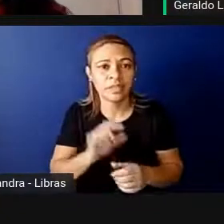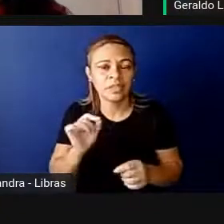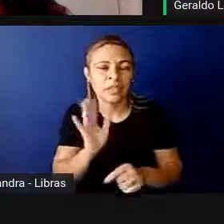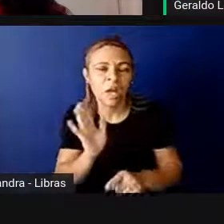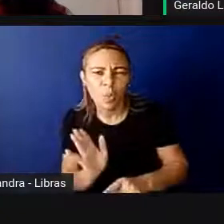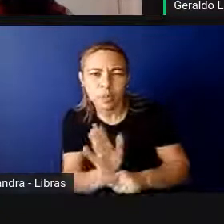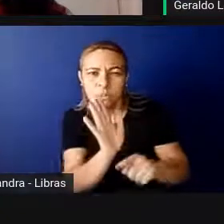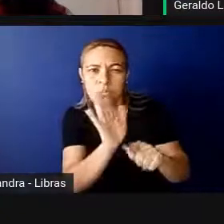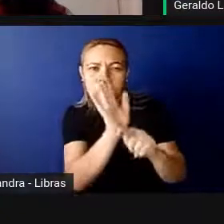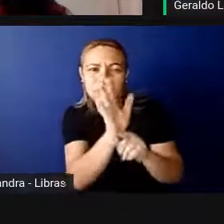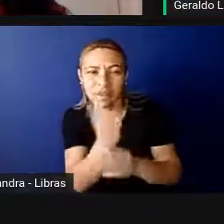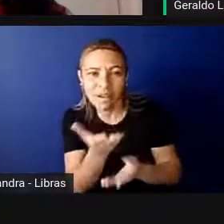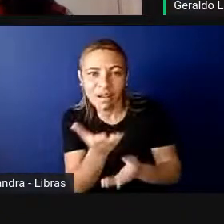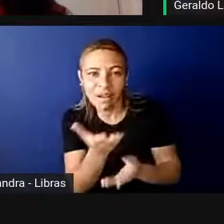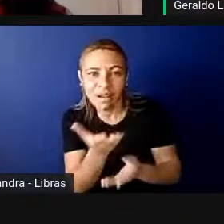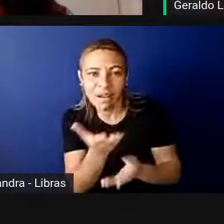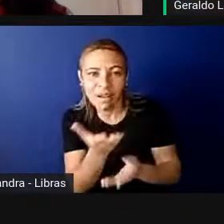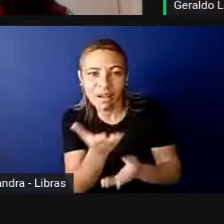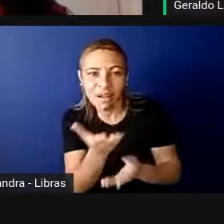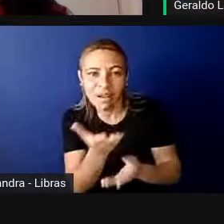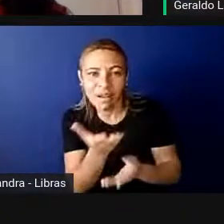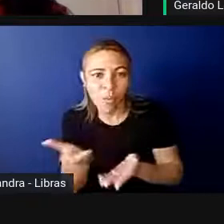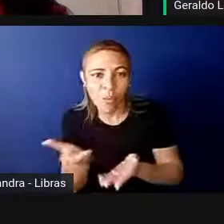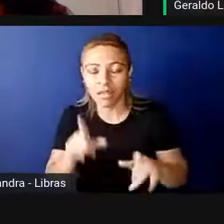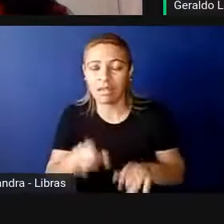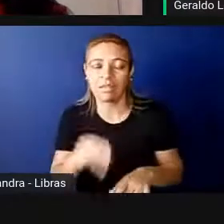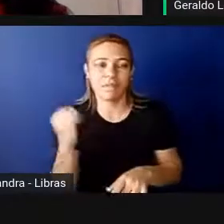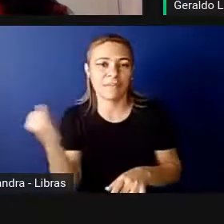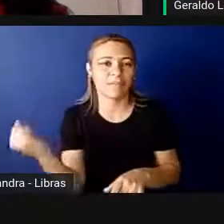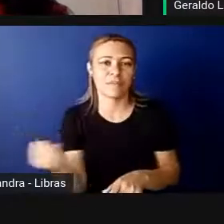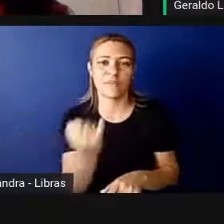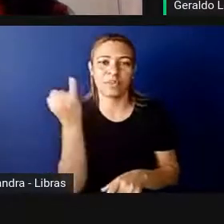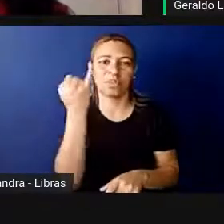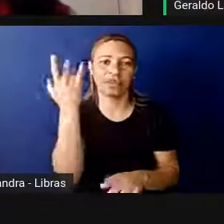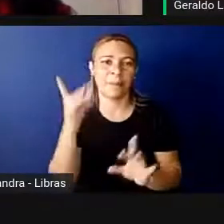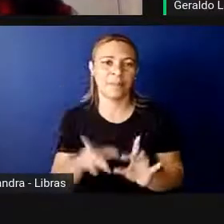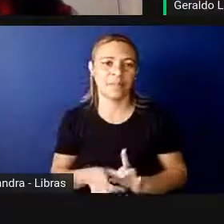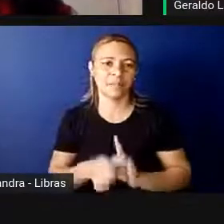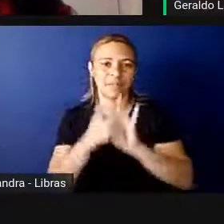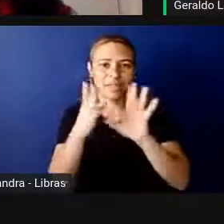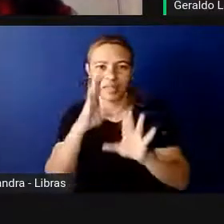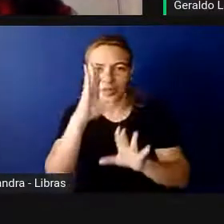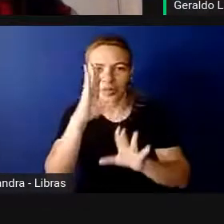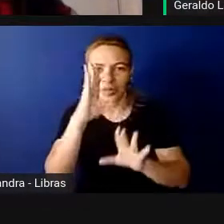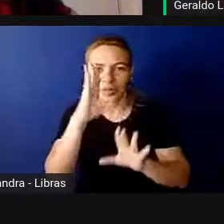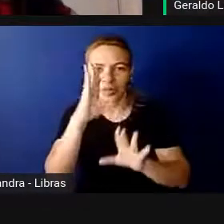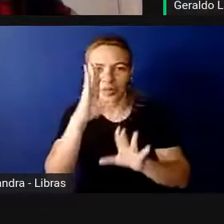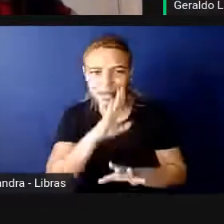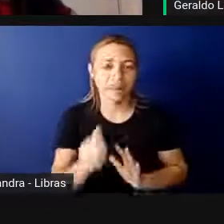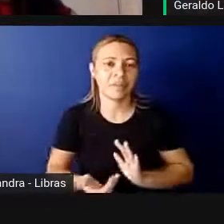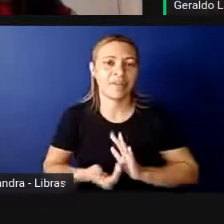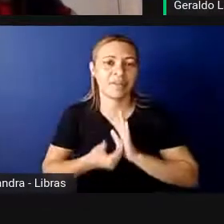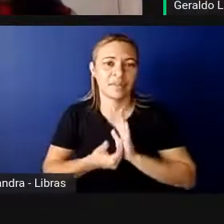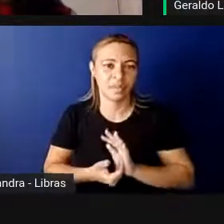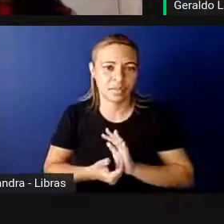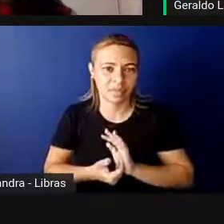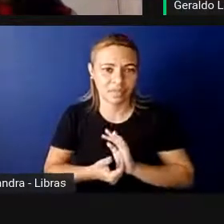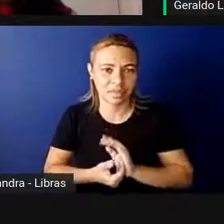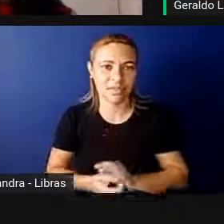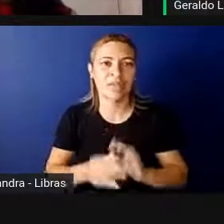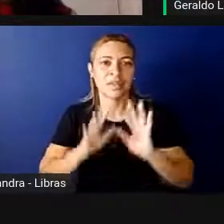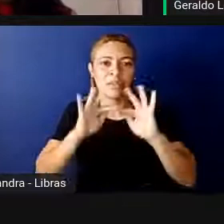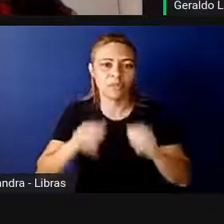trouxeram é importantíssima para a democracia brasileira, para a Câmara dos Deputados, enfim, para o povo